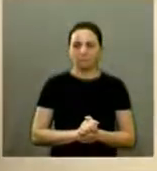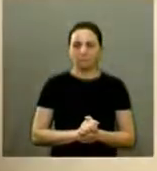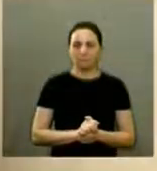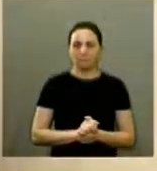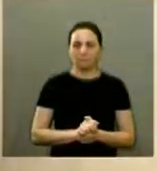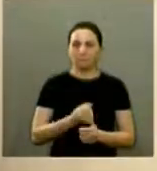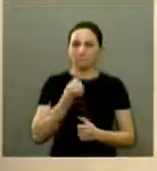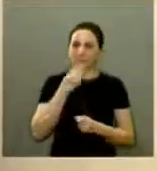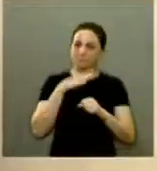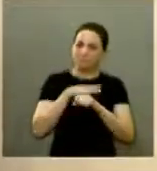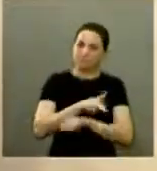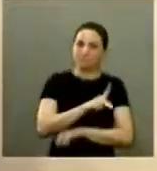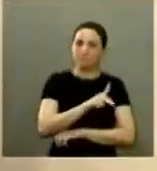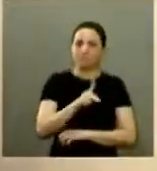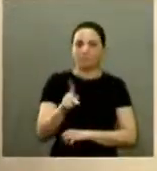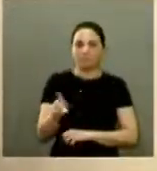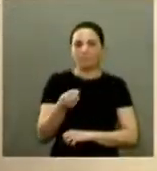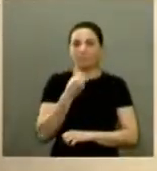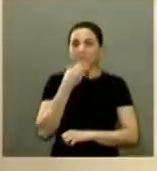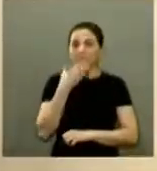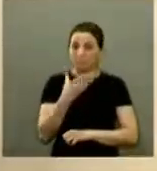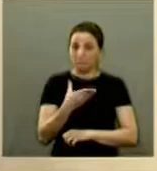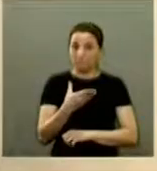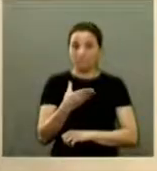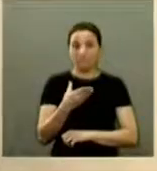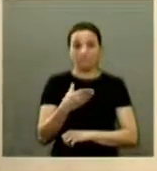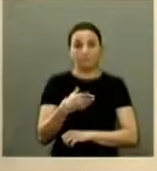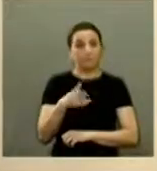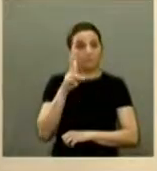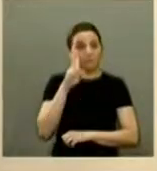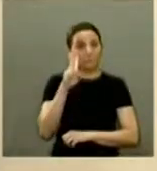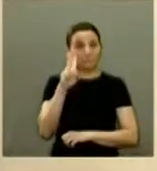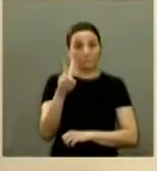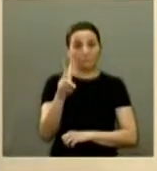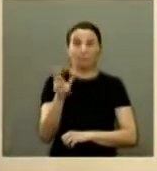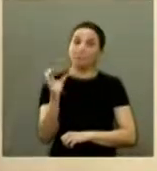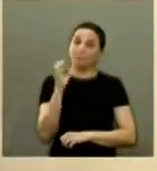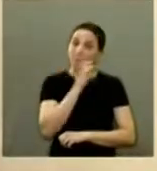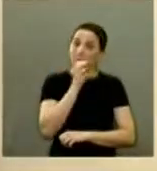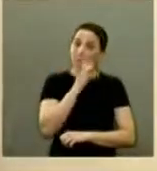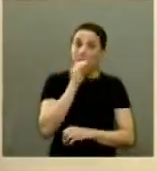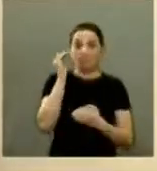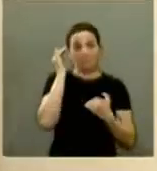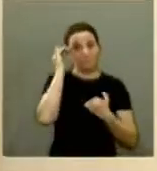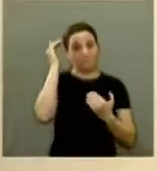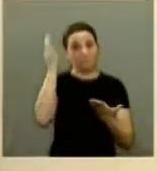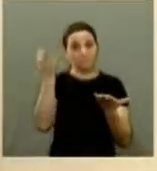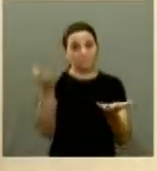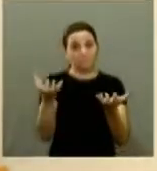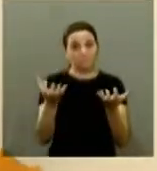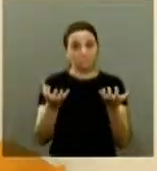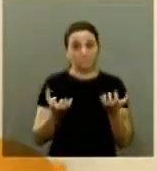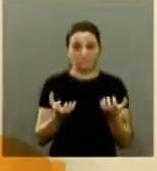boa noite senhor presidente boa noite a quem nos ouve hoje é rápido eu queria agradecer